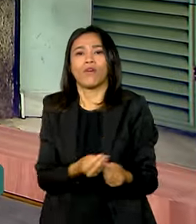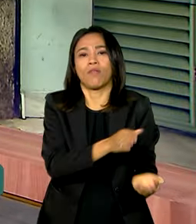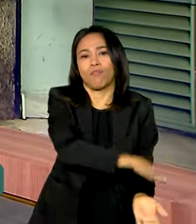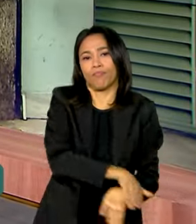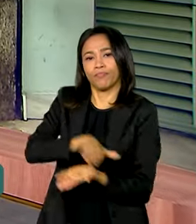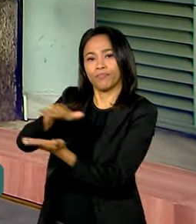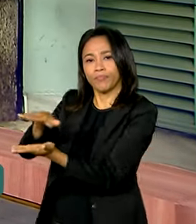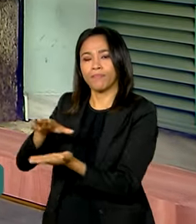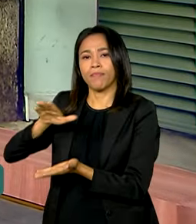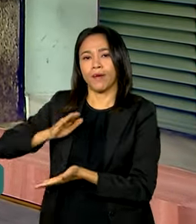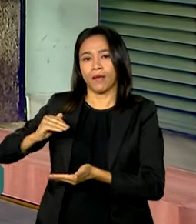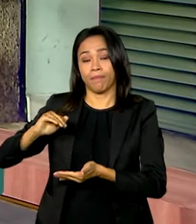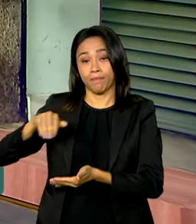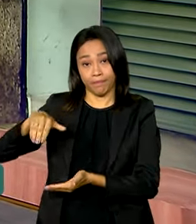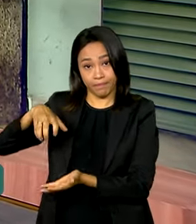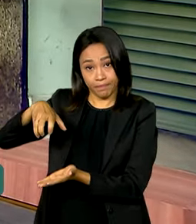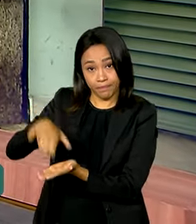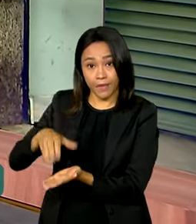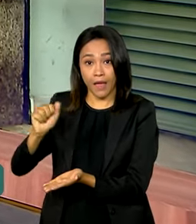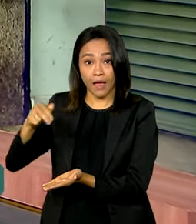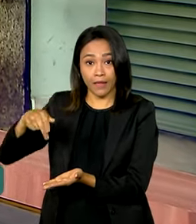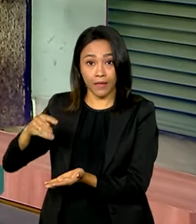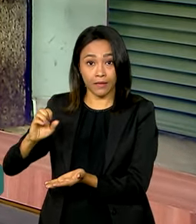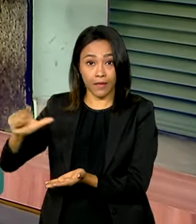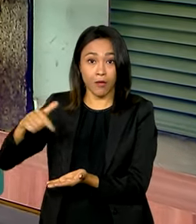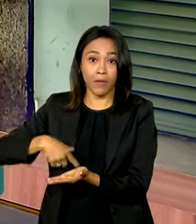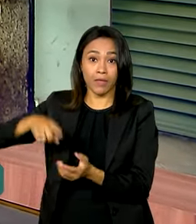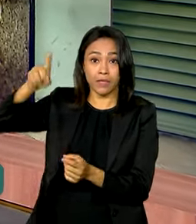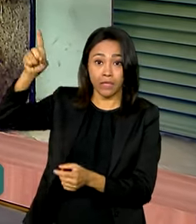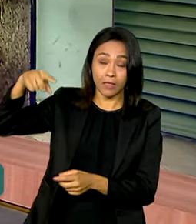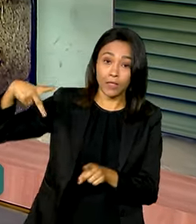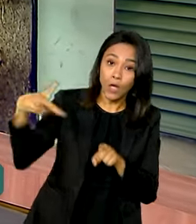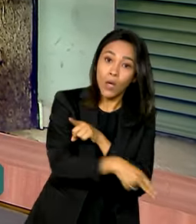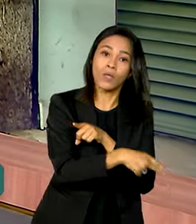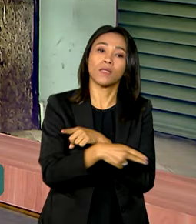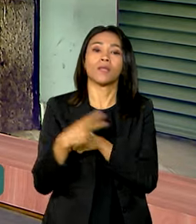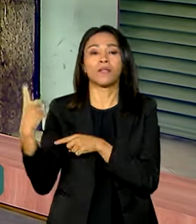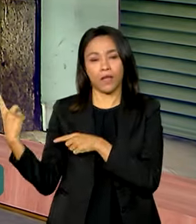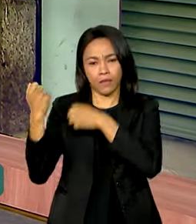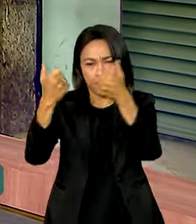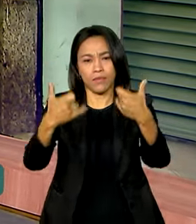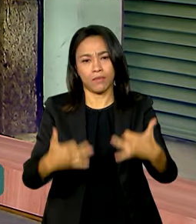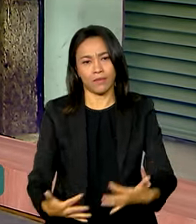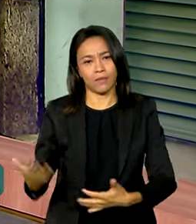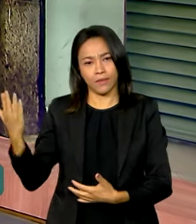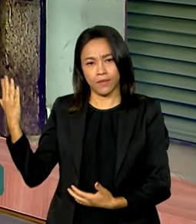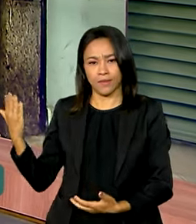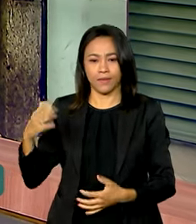Janeiro conversar com a repórter Cláudia Boiunga, que tem as informações para a gente ao vivo. Bom dia, Claudinha.